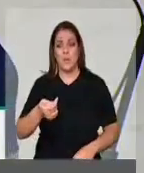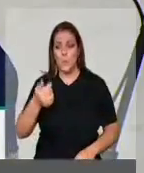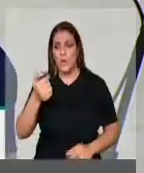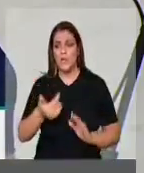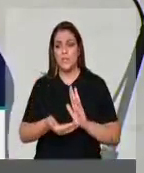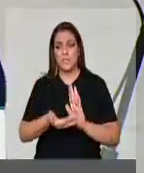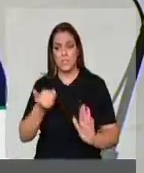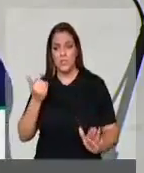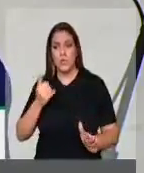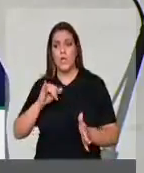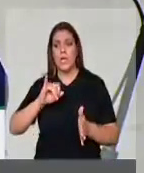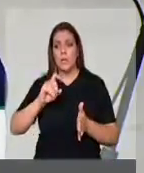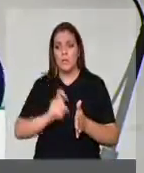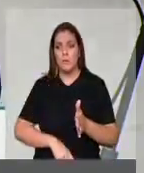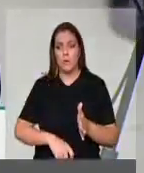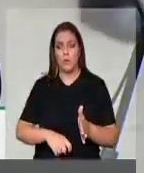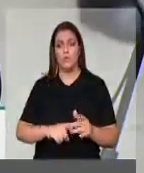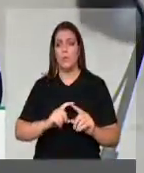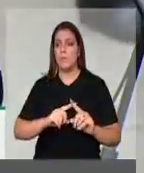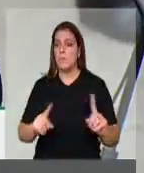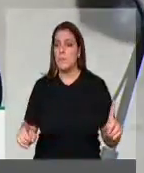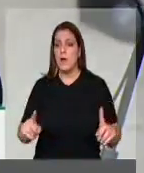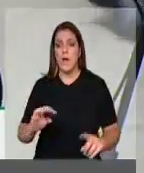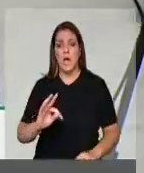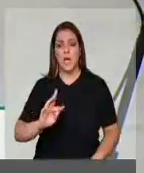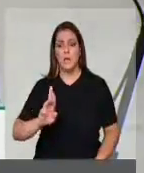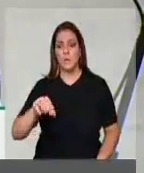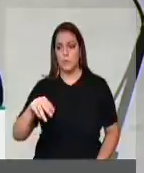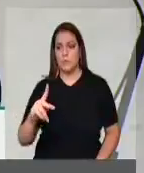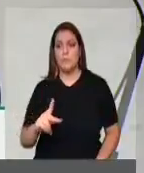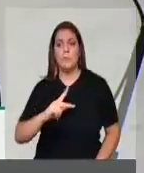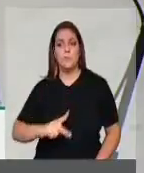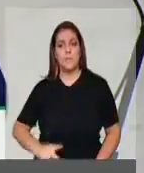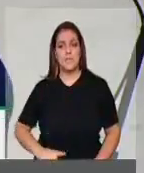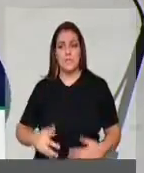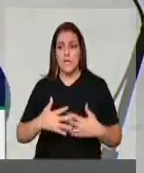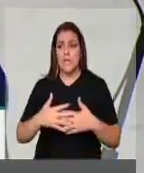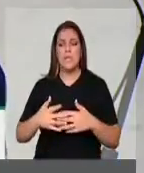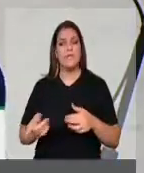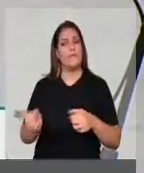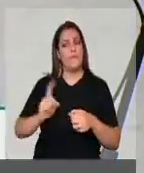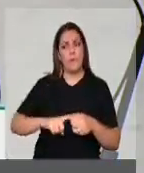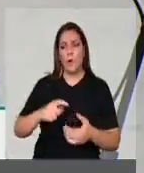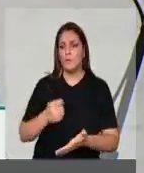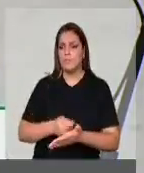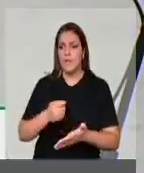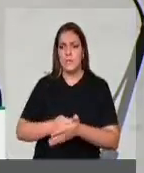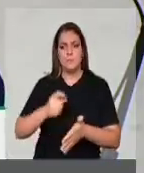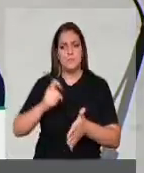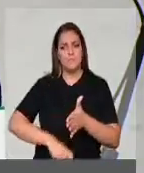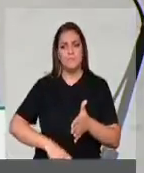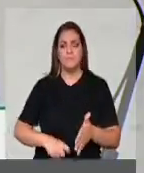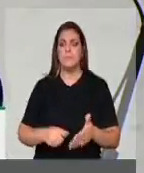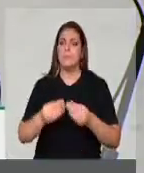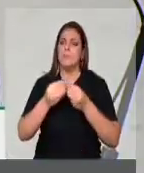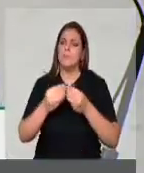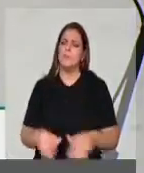Barack Obama. Trump retrocede um prejuízo para ambas as nações.